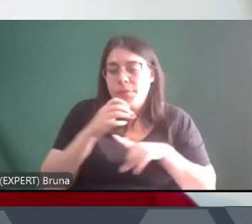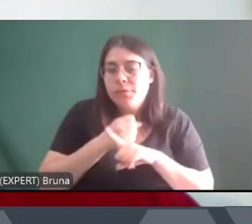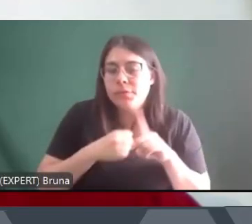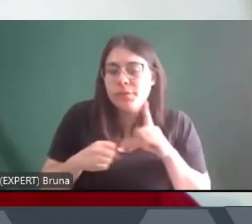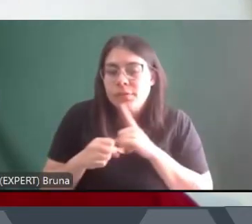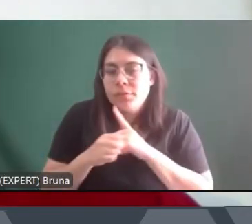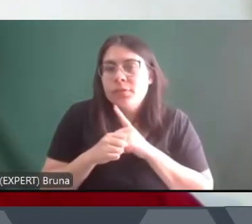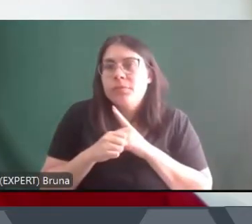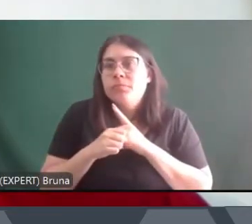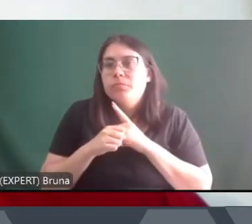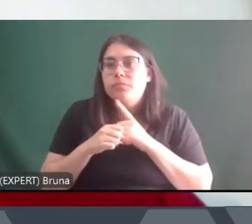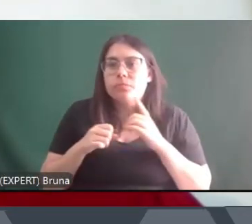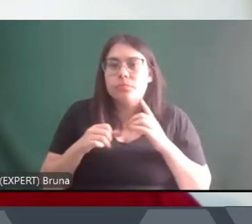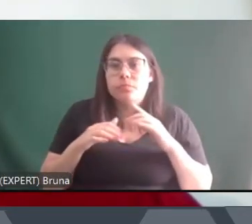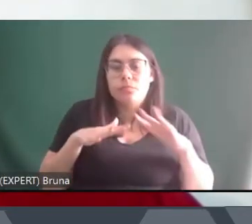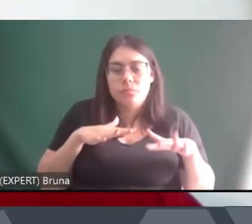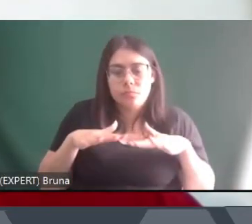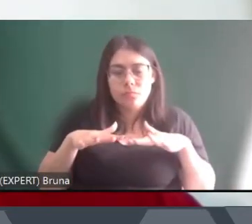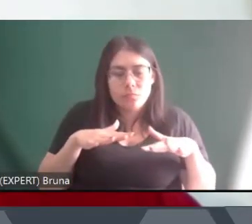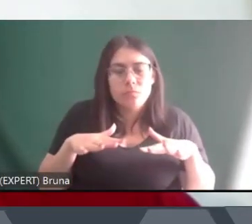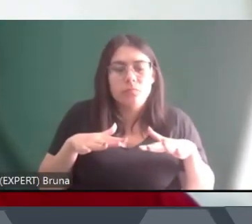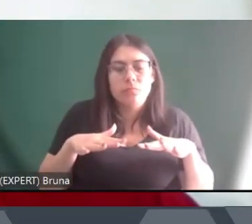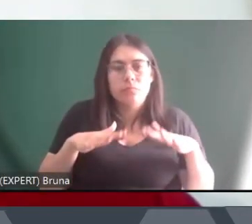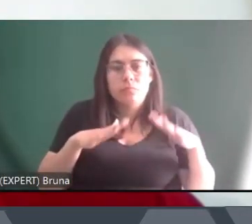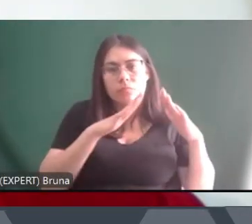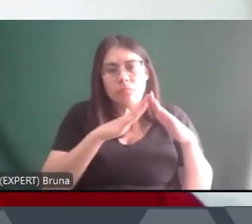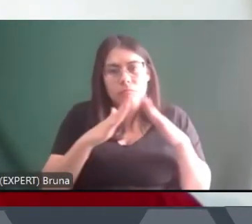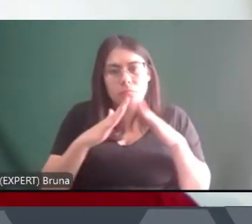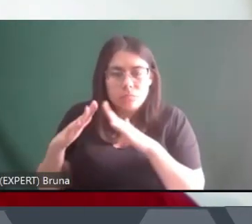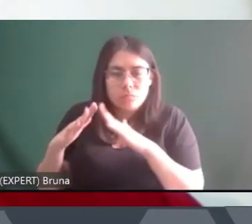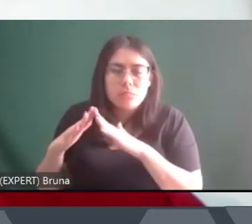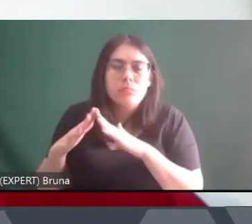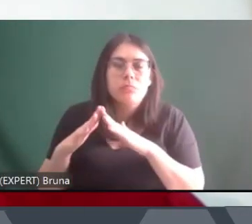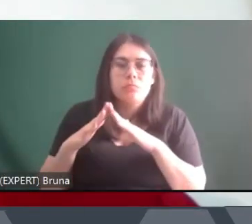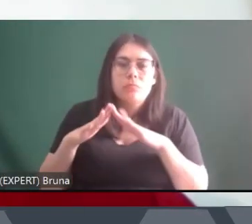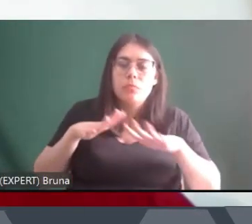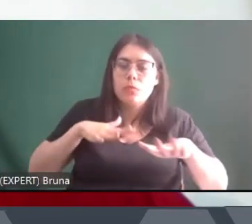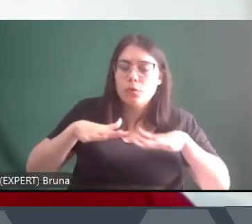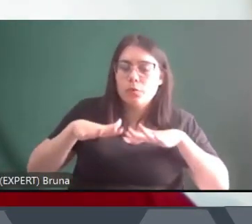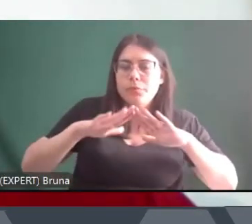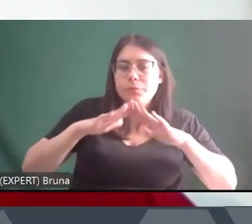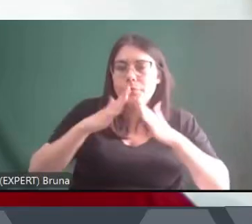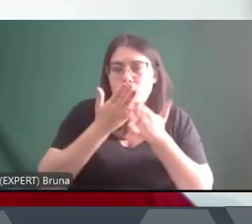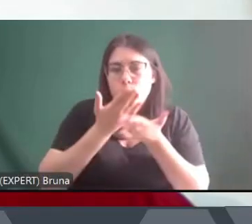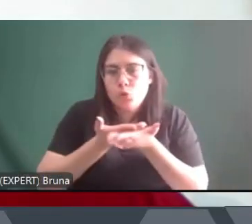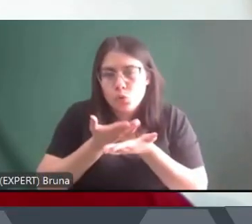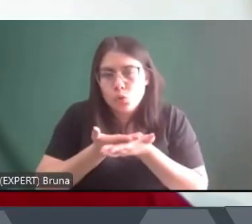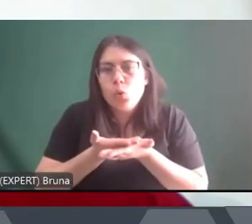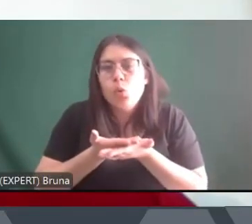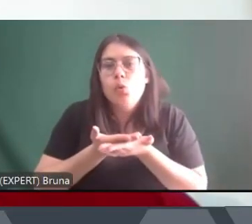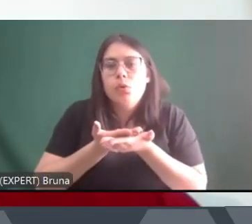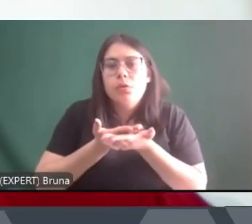dos movimentos de habitação, os movimentos de escola, os movimentos de educação,